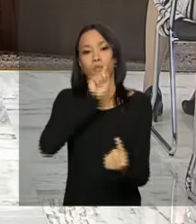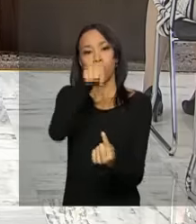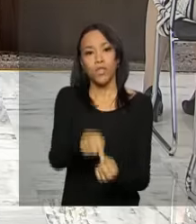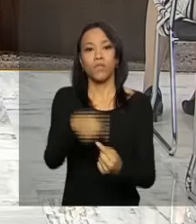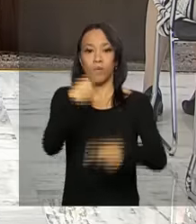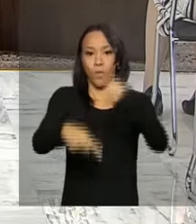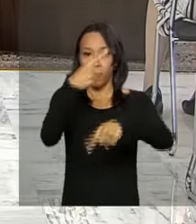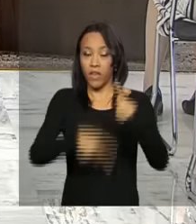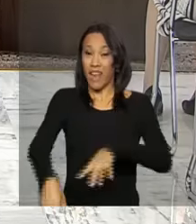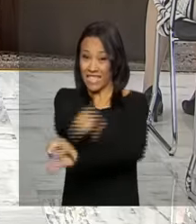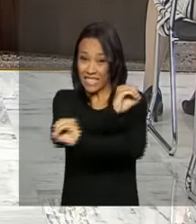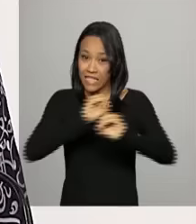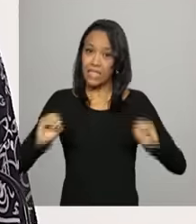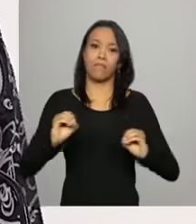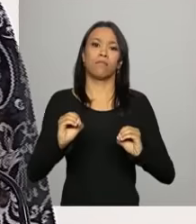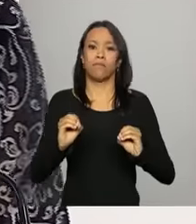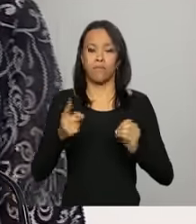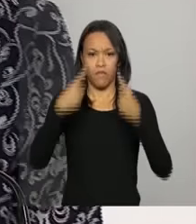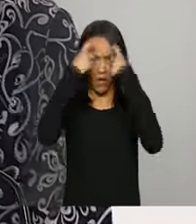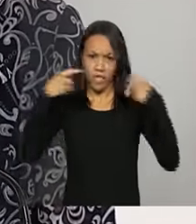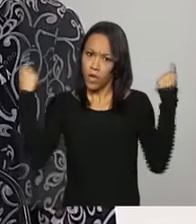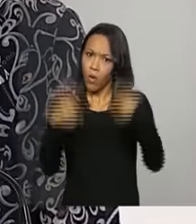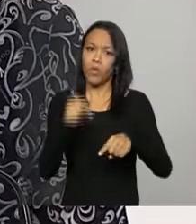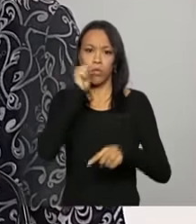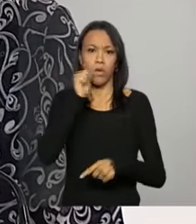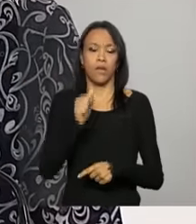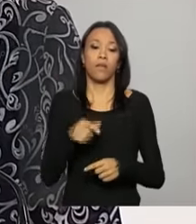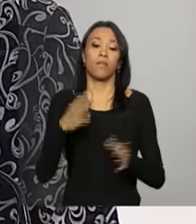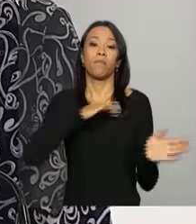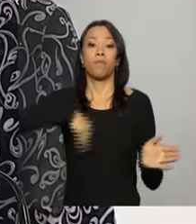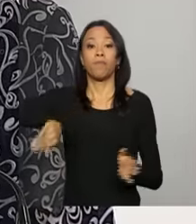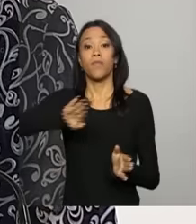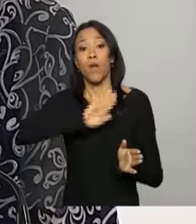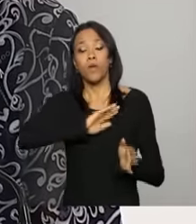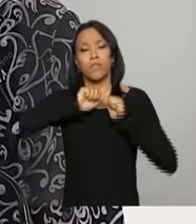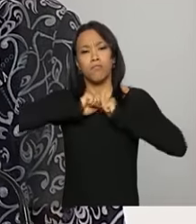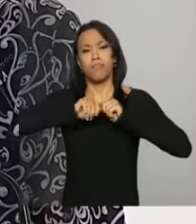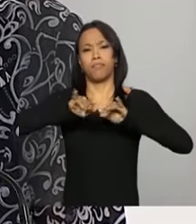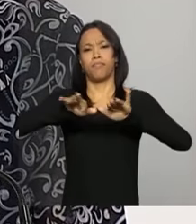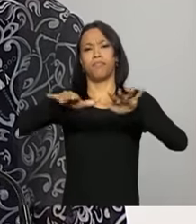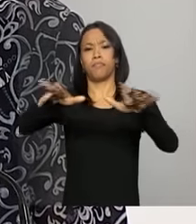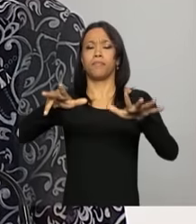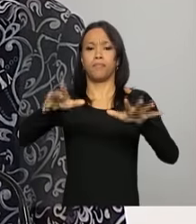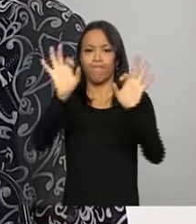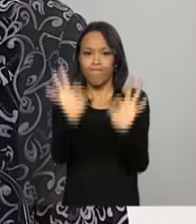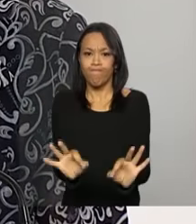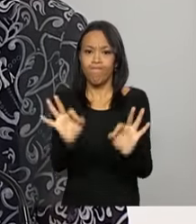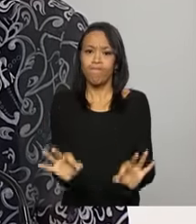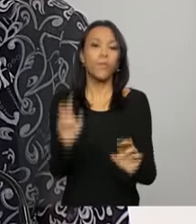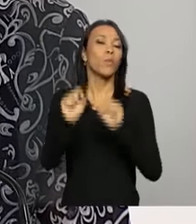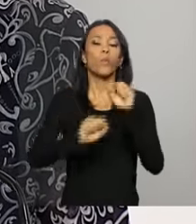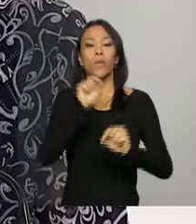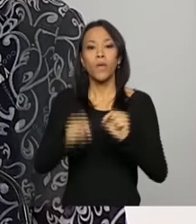zero em relação à violência contra a mulher. Nós expandimos de uma forma muito efetiva a rede de